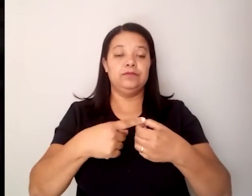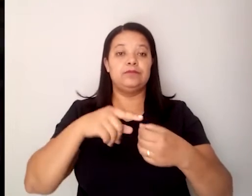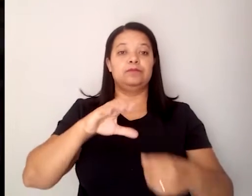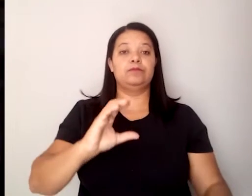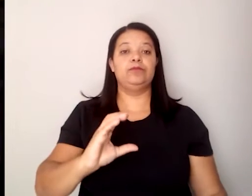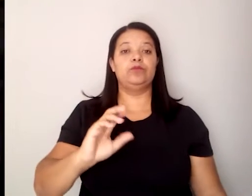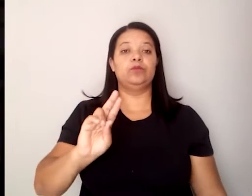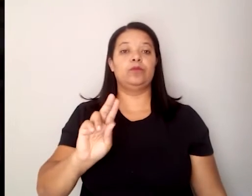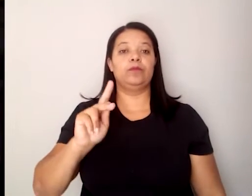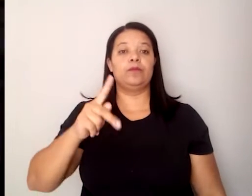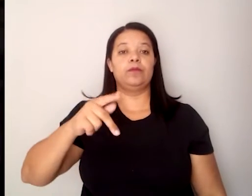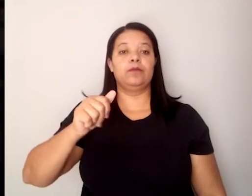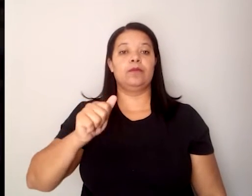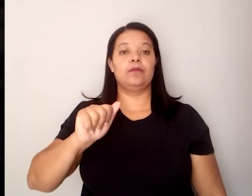Doce,